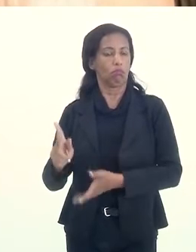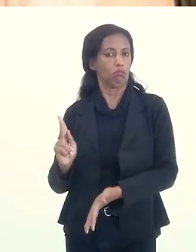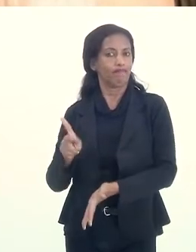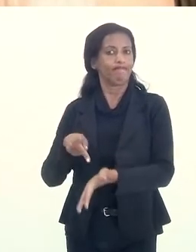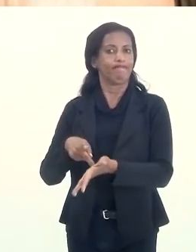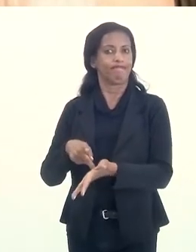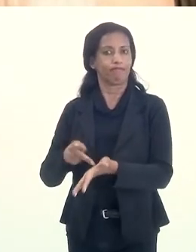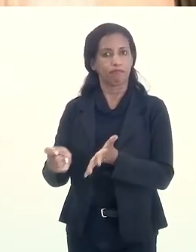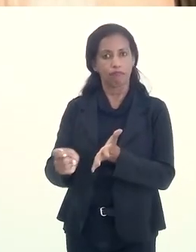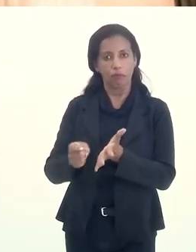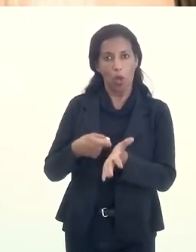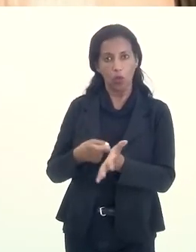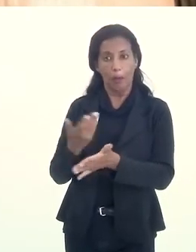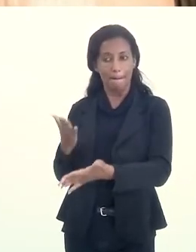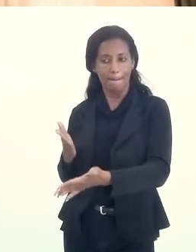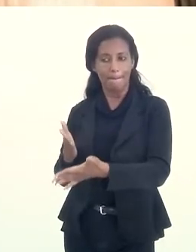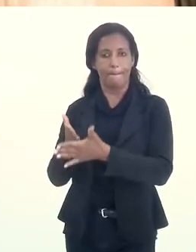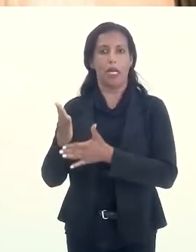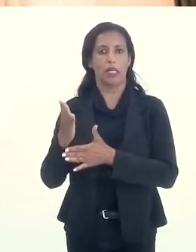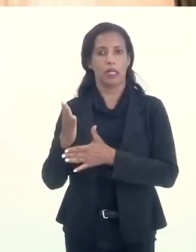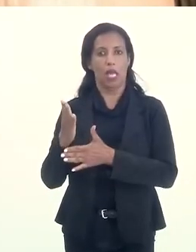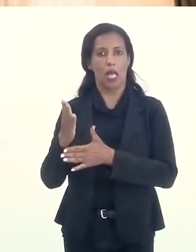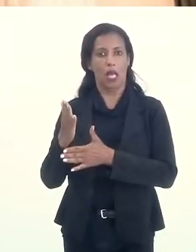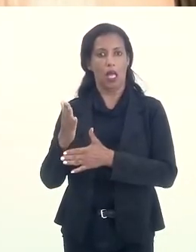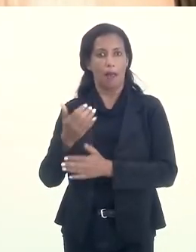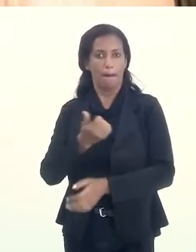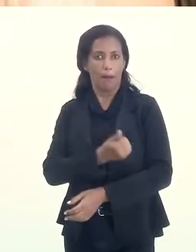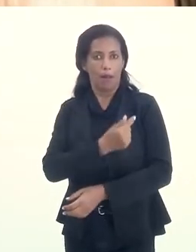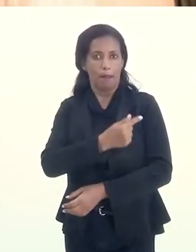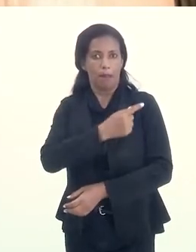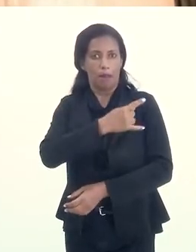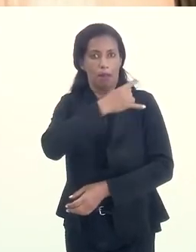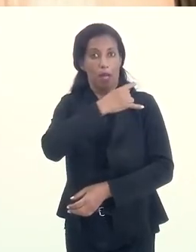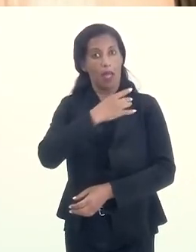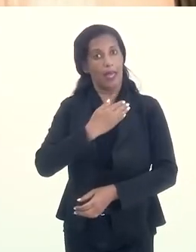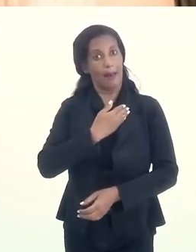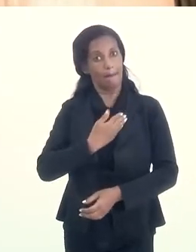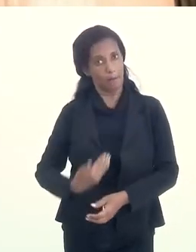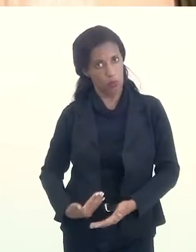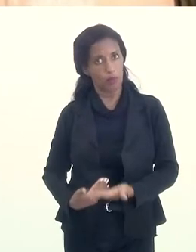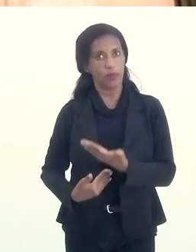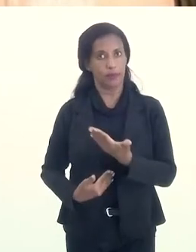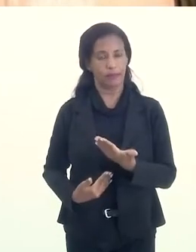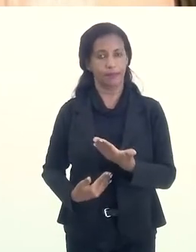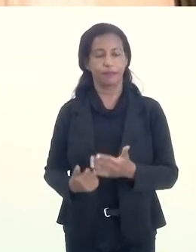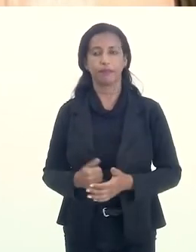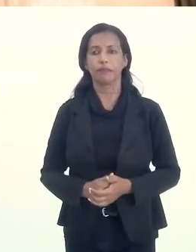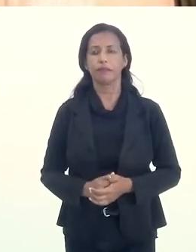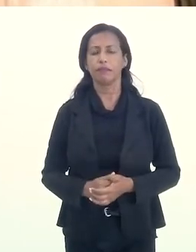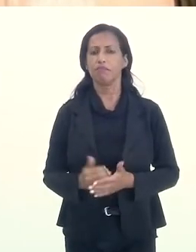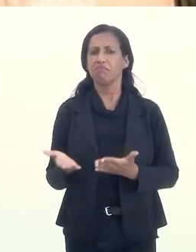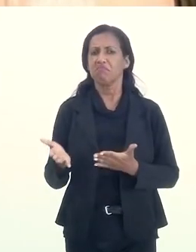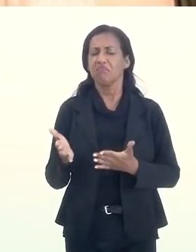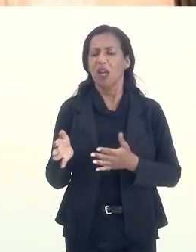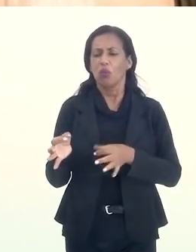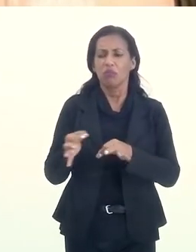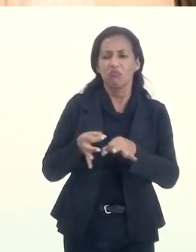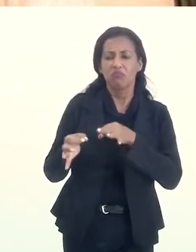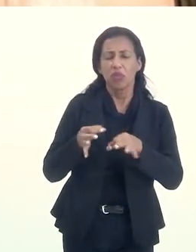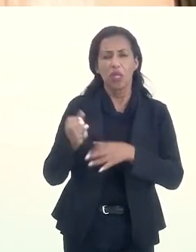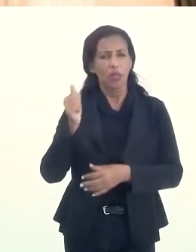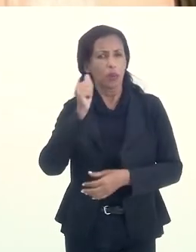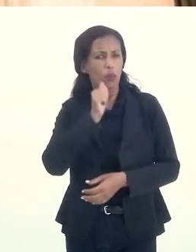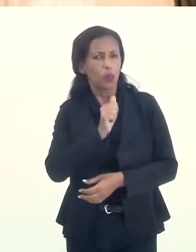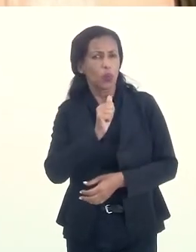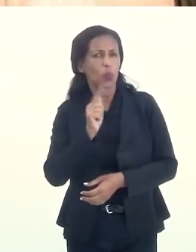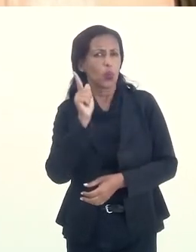autorizavam a passagem de um ano para outro, eram feitas em uma escola pública. Algum mecanismo, ela